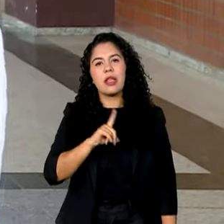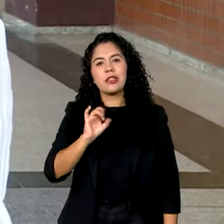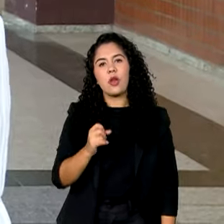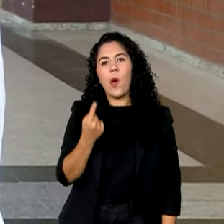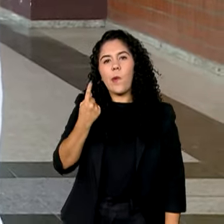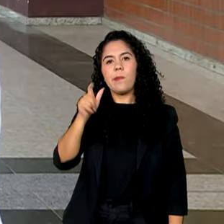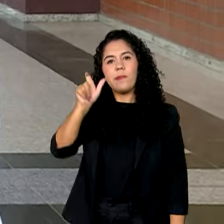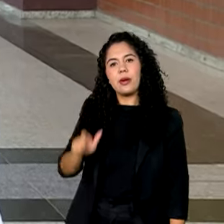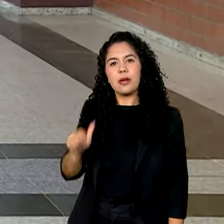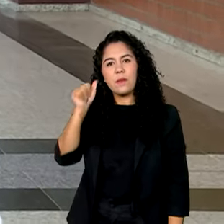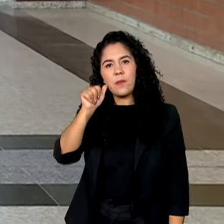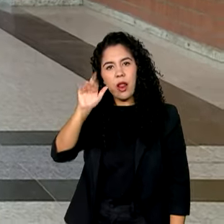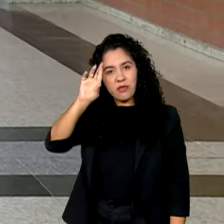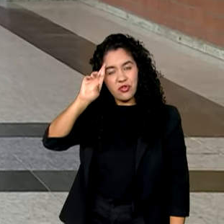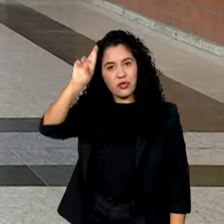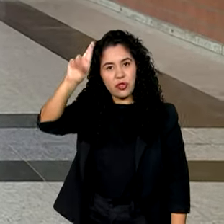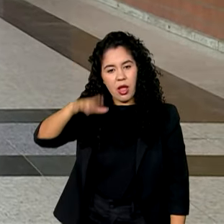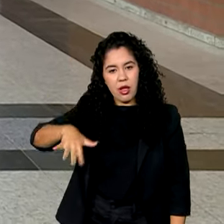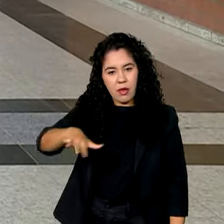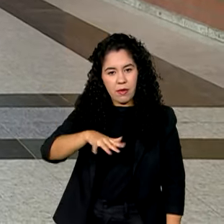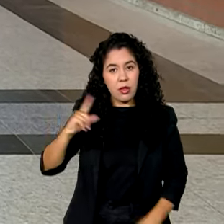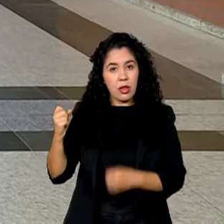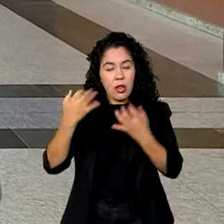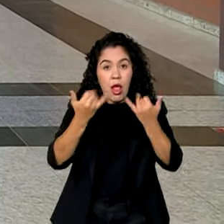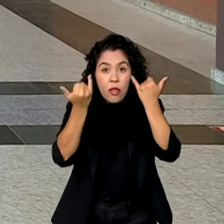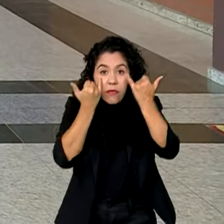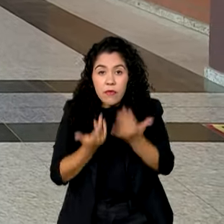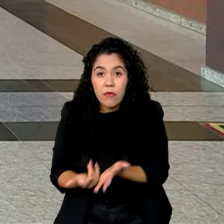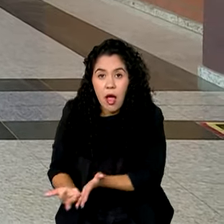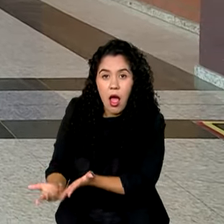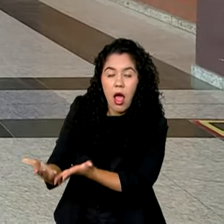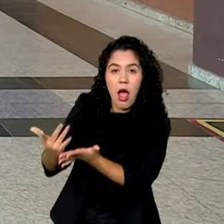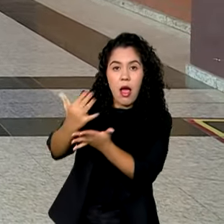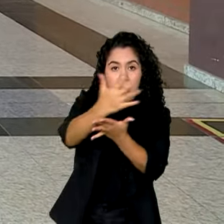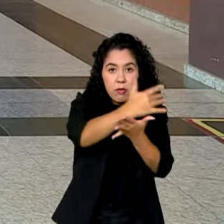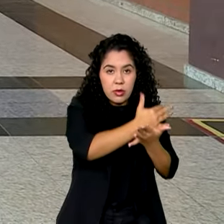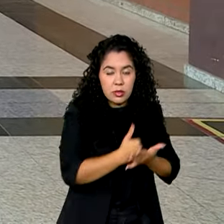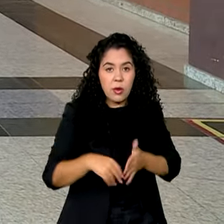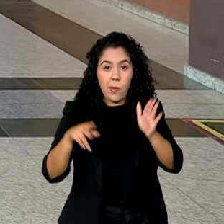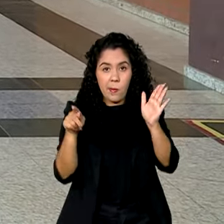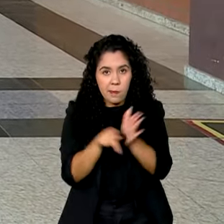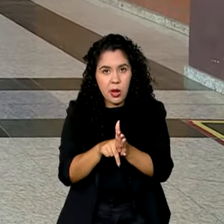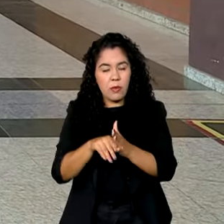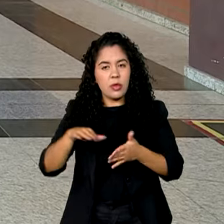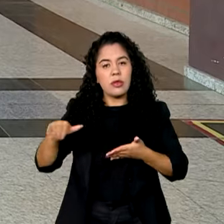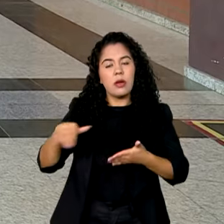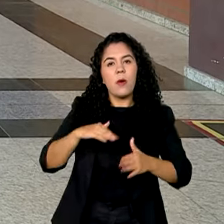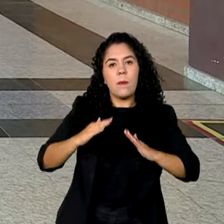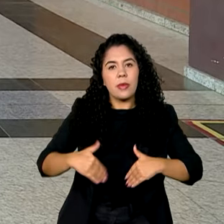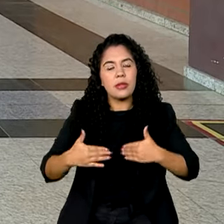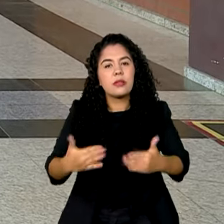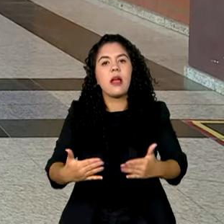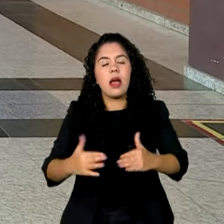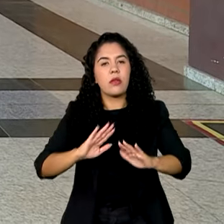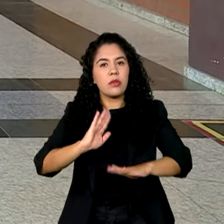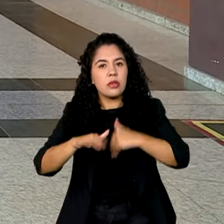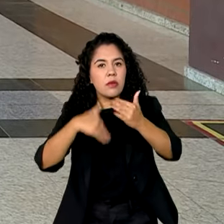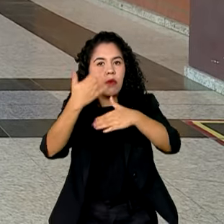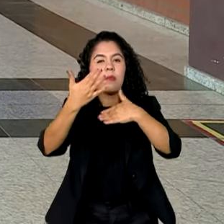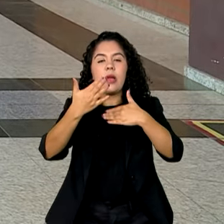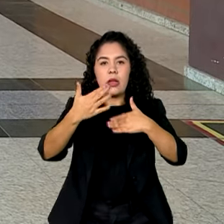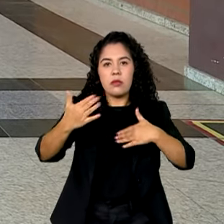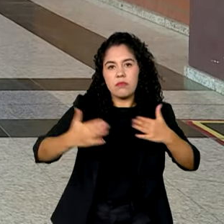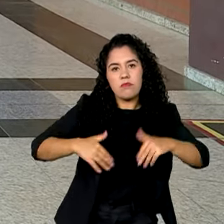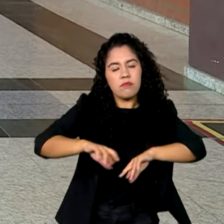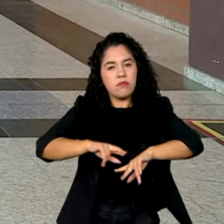Esses dados da Secretaria de Comércio Exterior, do Ministério do Desenvolvimento, da Indústria, Comércio e Serviços,